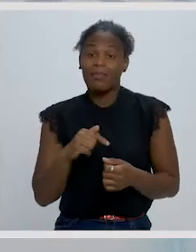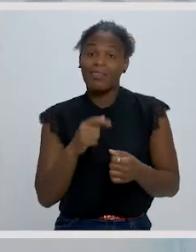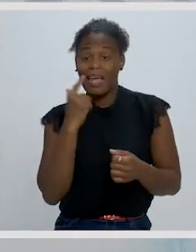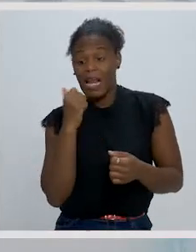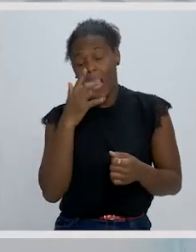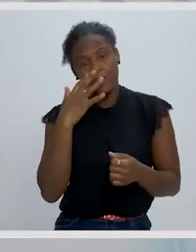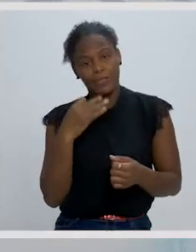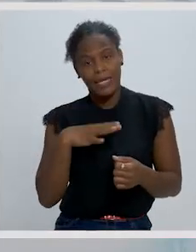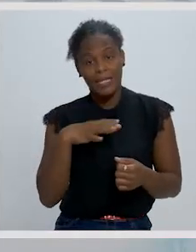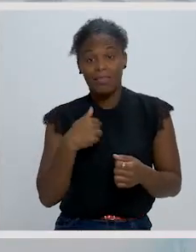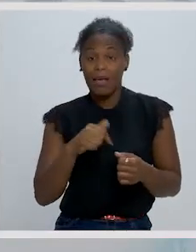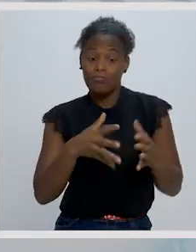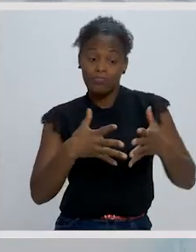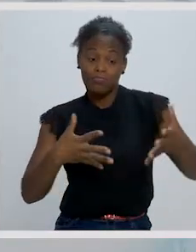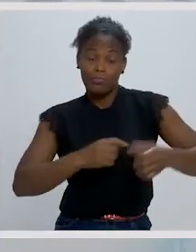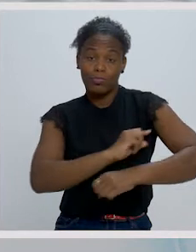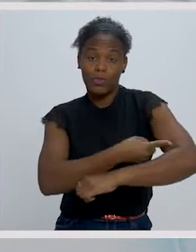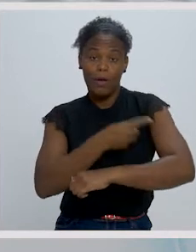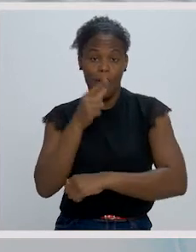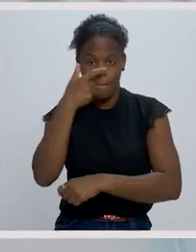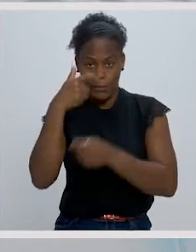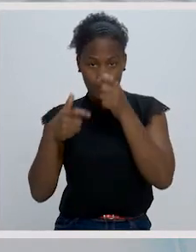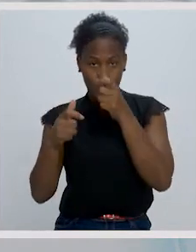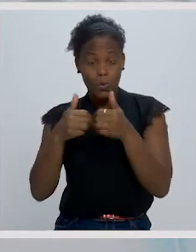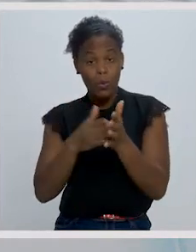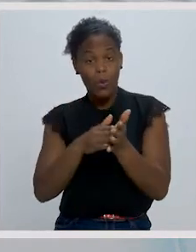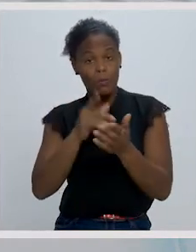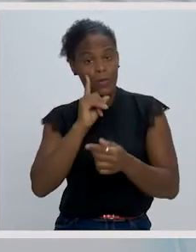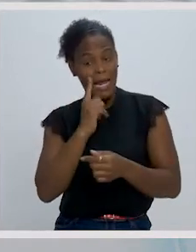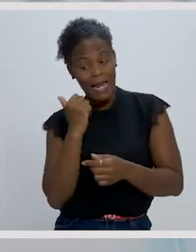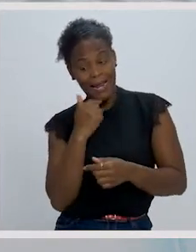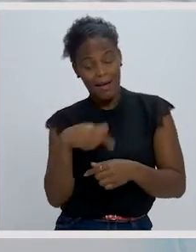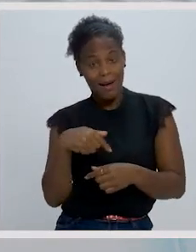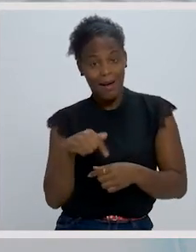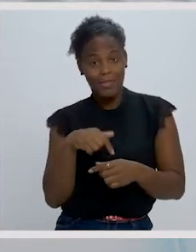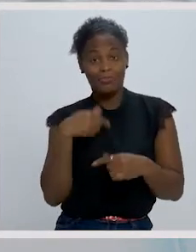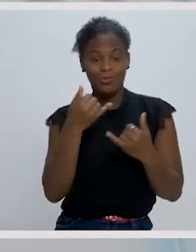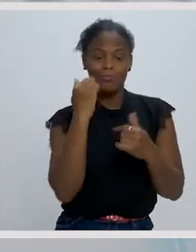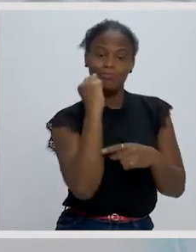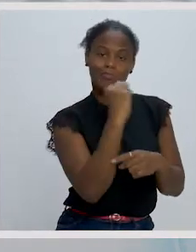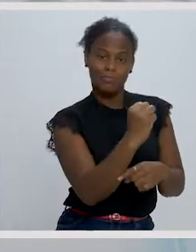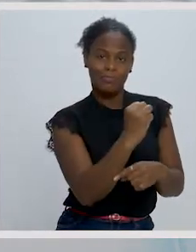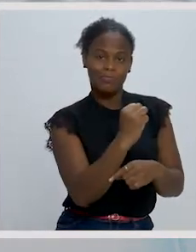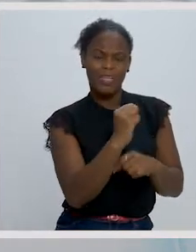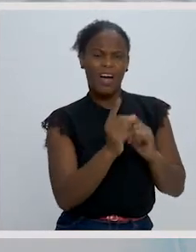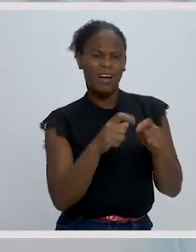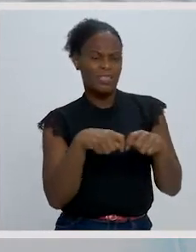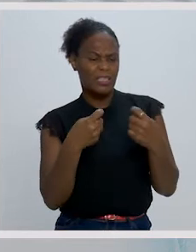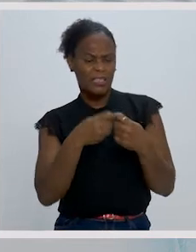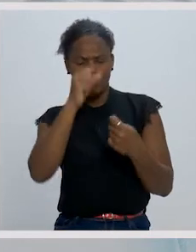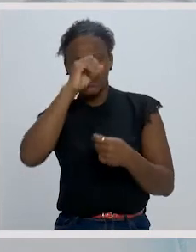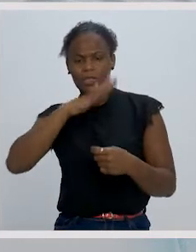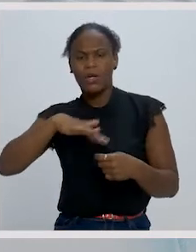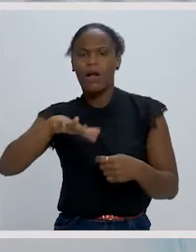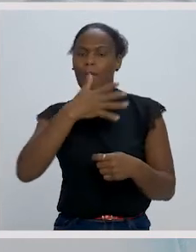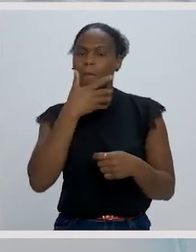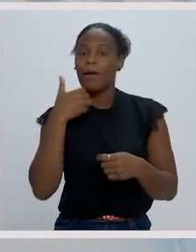menos, de vasto poder humano. Todas as mulheres que possuía foram assassinadas. Que estrago no jardim da beleza.